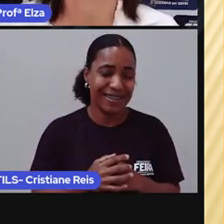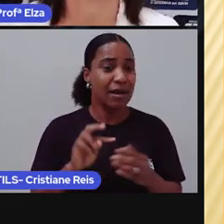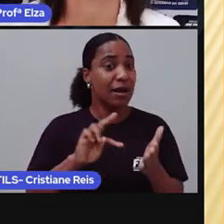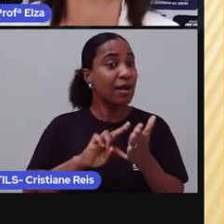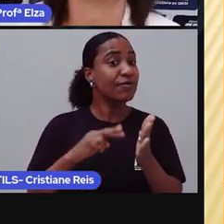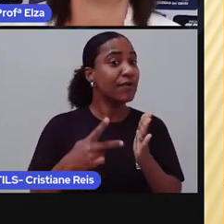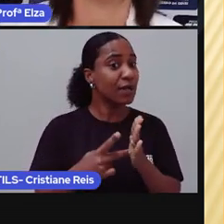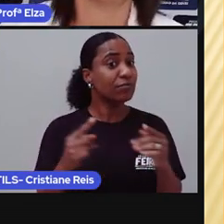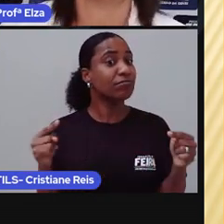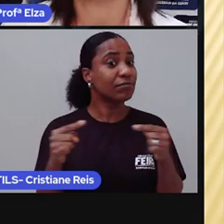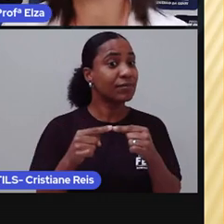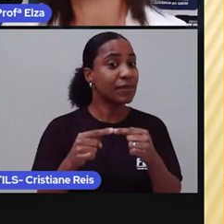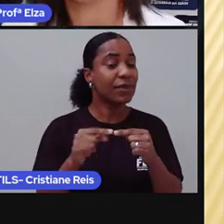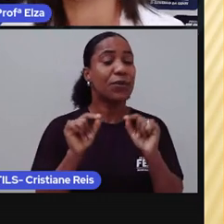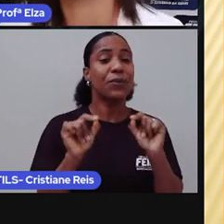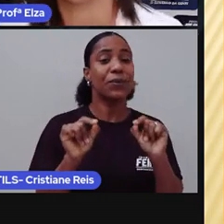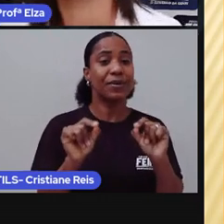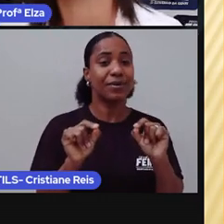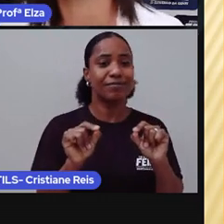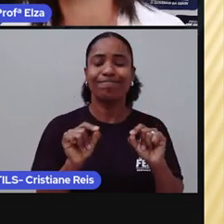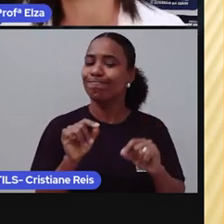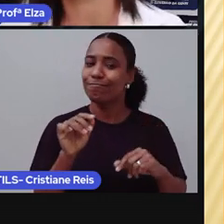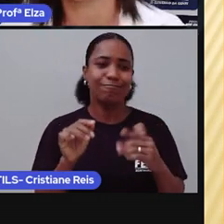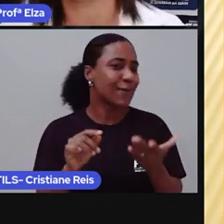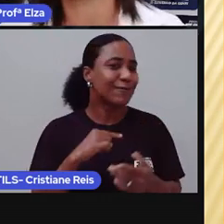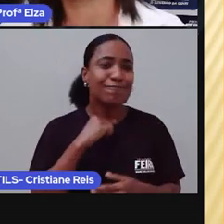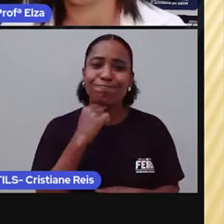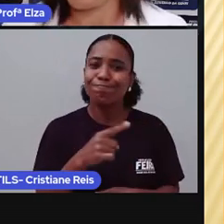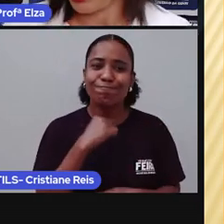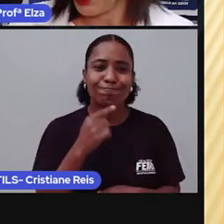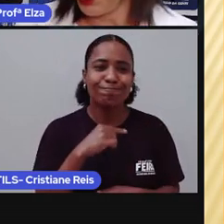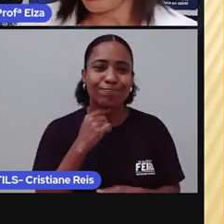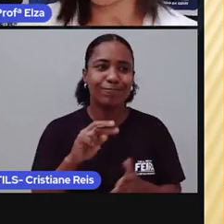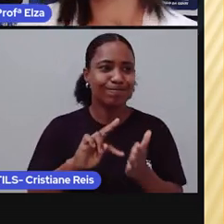significado ao produto. Mas, às vezes, isso não é possível.